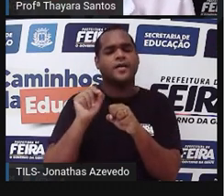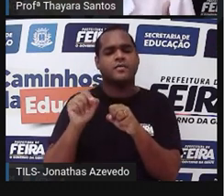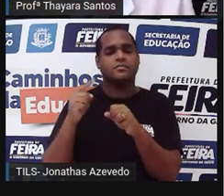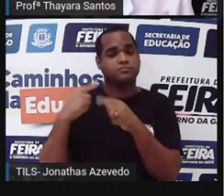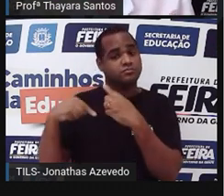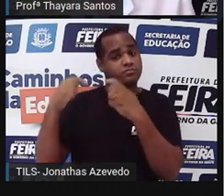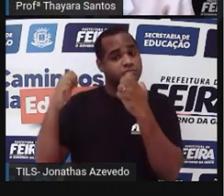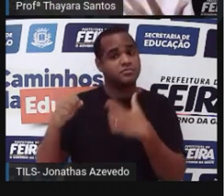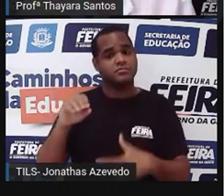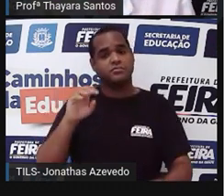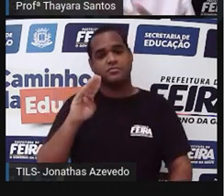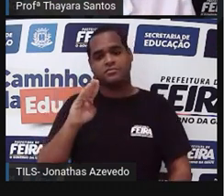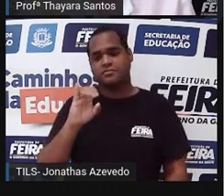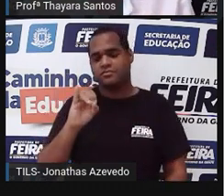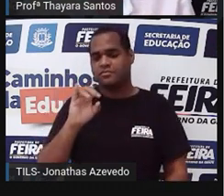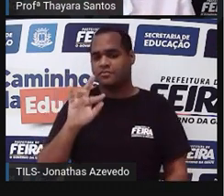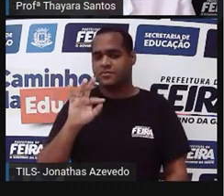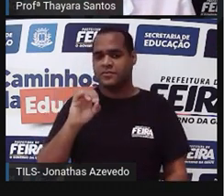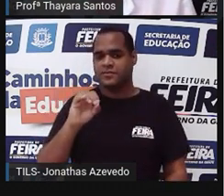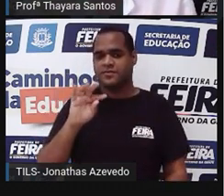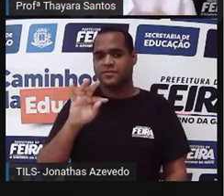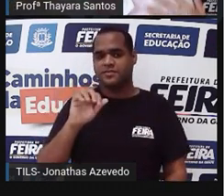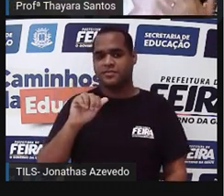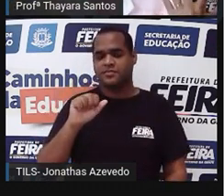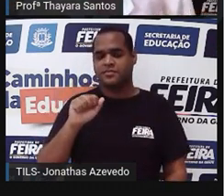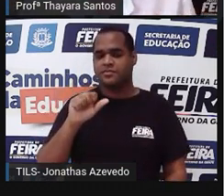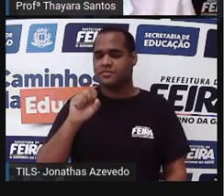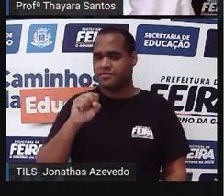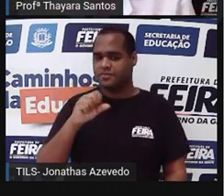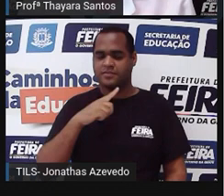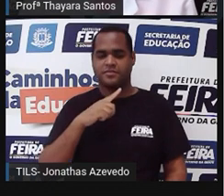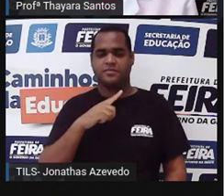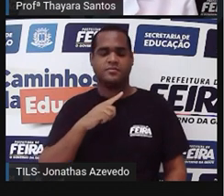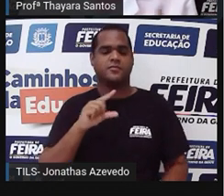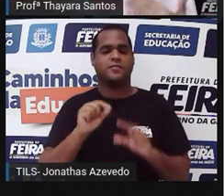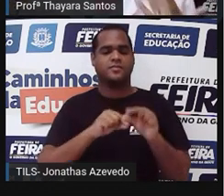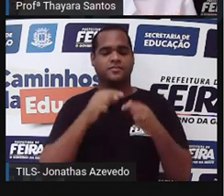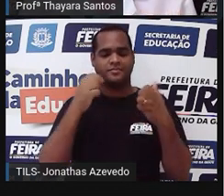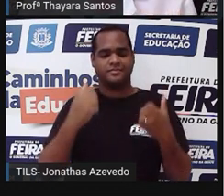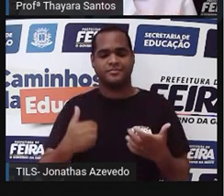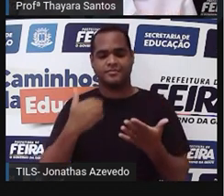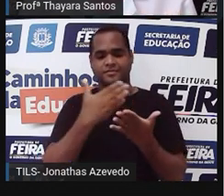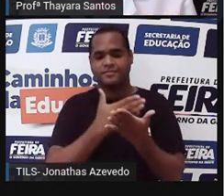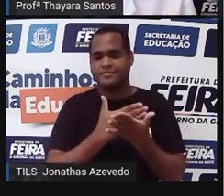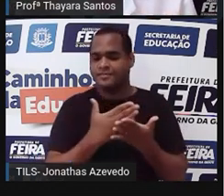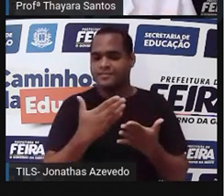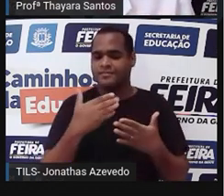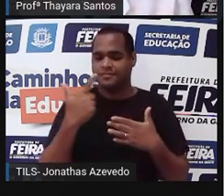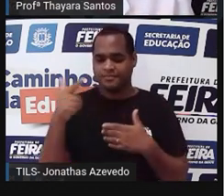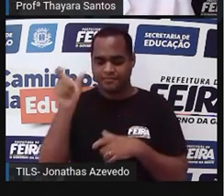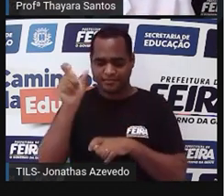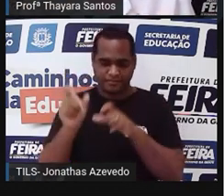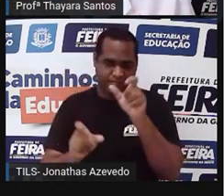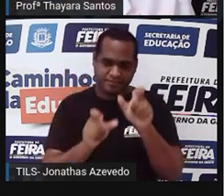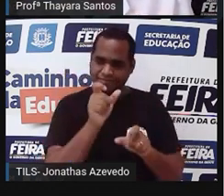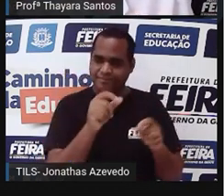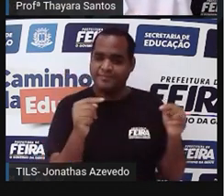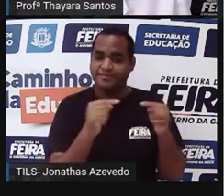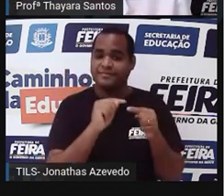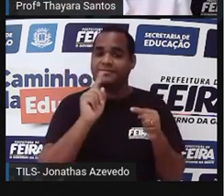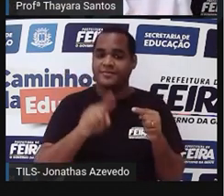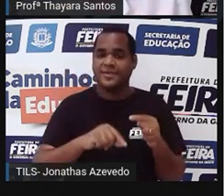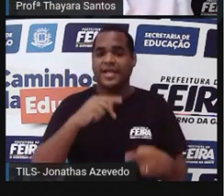Depois, nesse processo de evolução, essas plantas adquiriram outras características e surgiu o grupo das